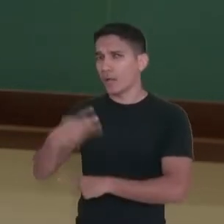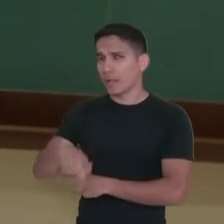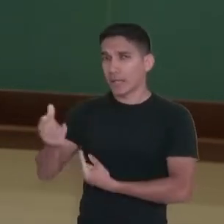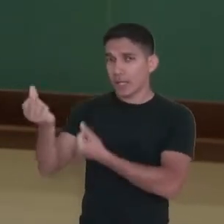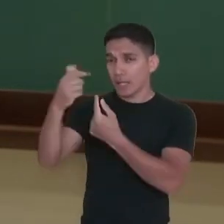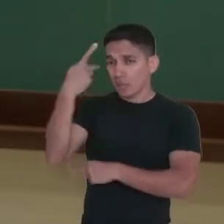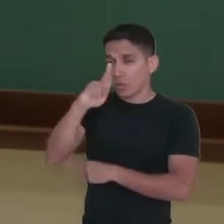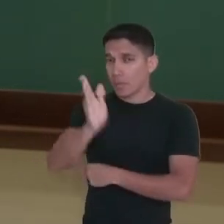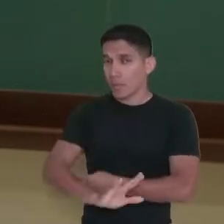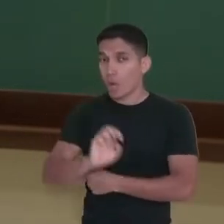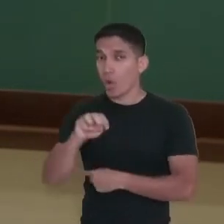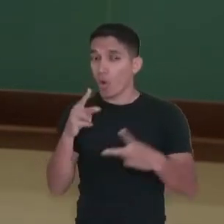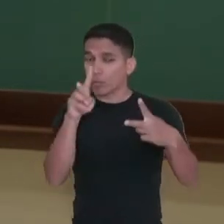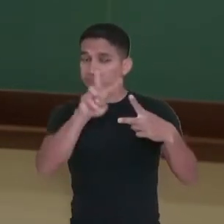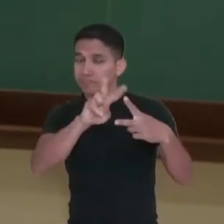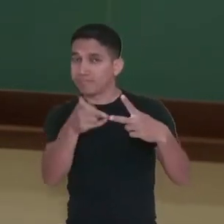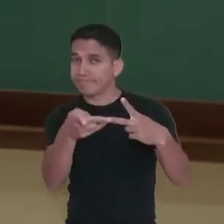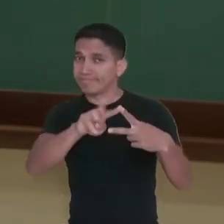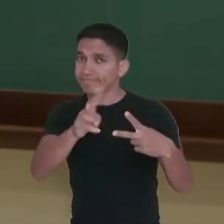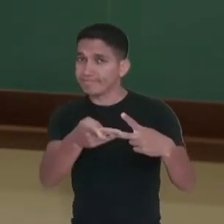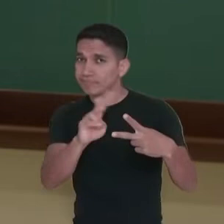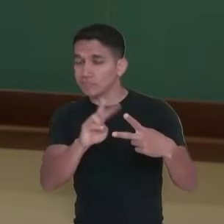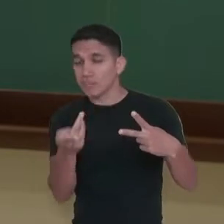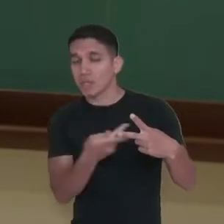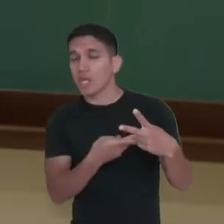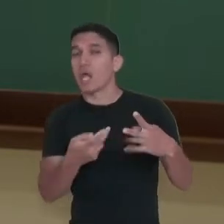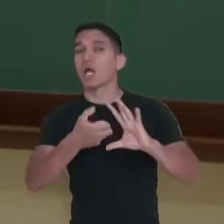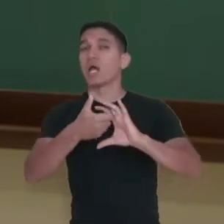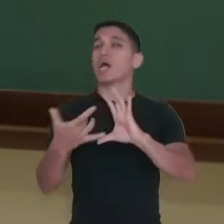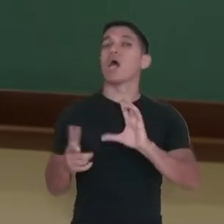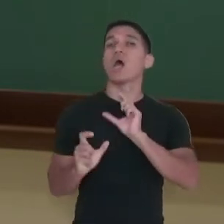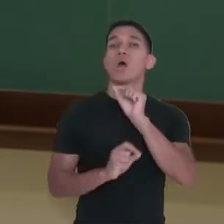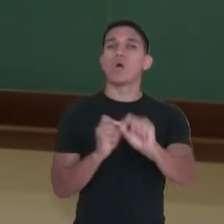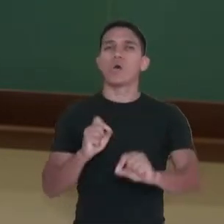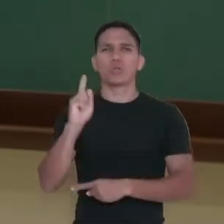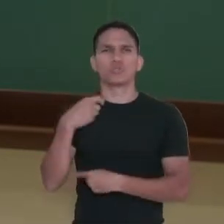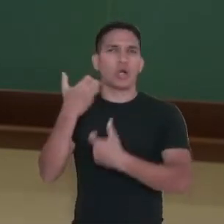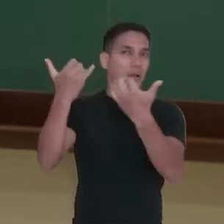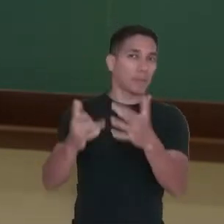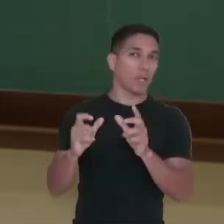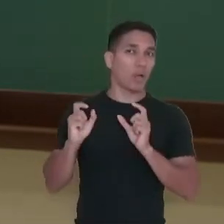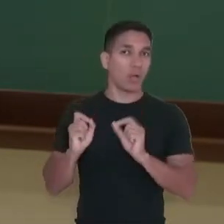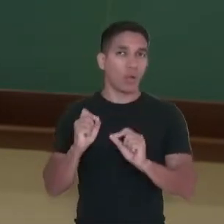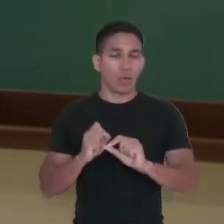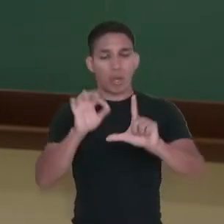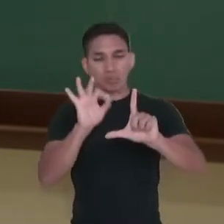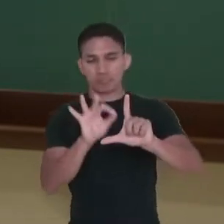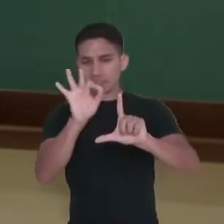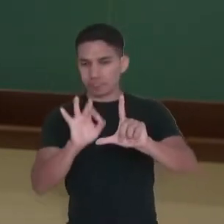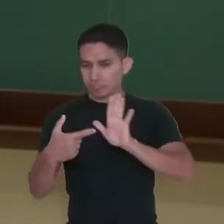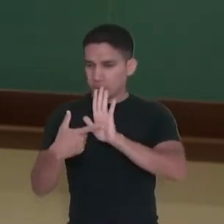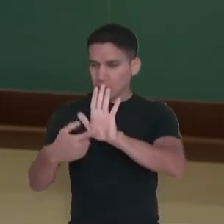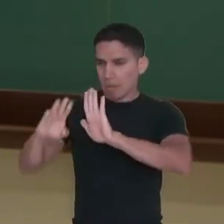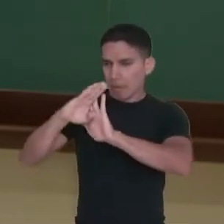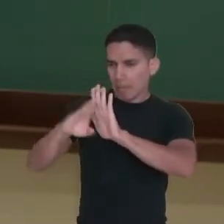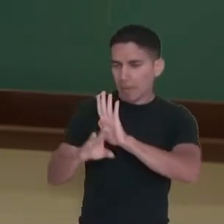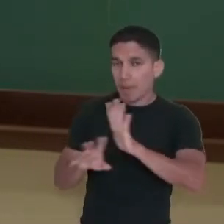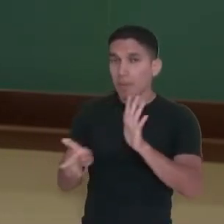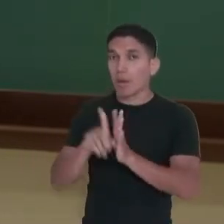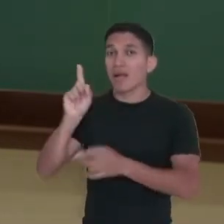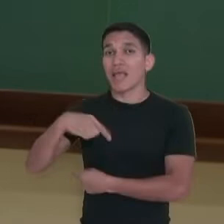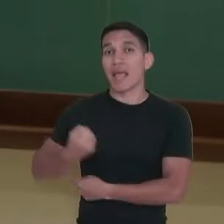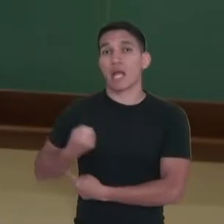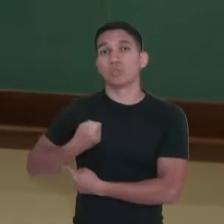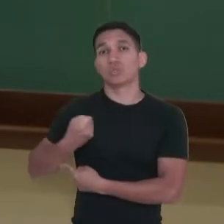essas duas perguntinhas, essas duas características ali, nós dizemos que os indicadores socioeconômicos são aqueles números,